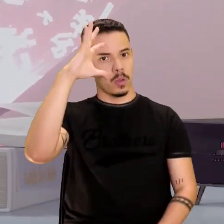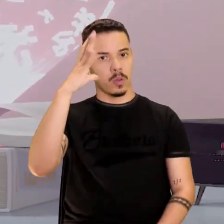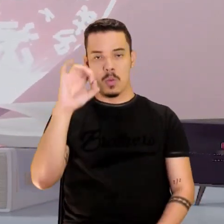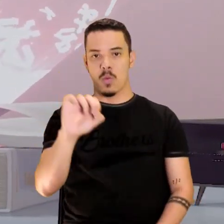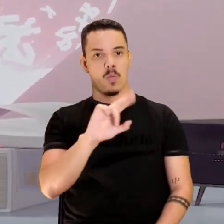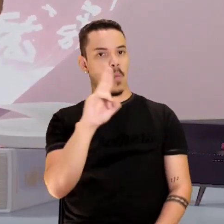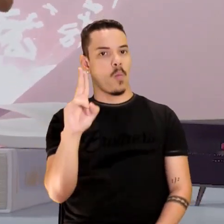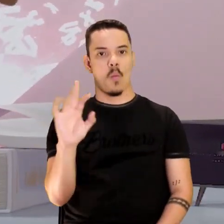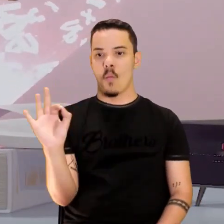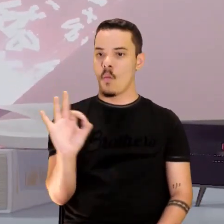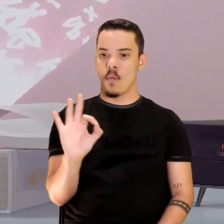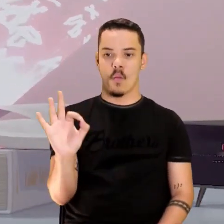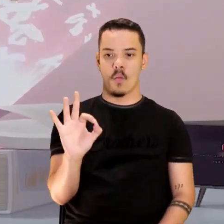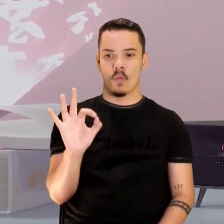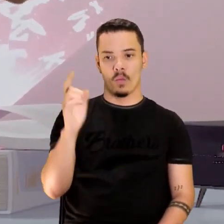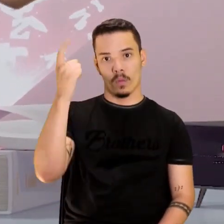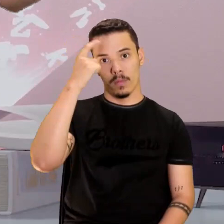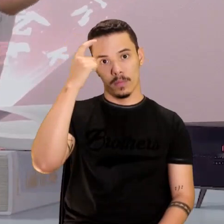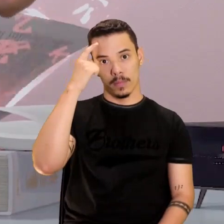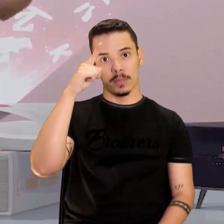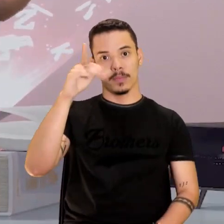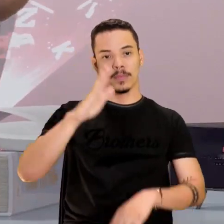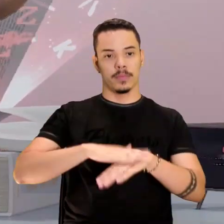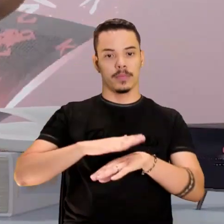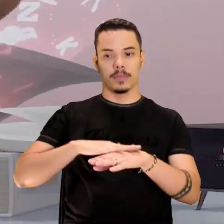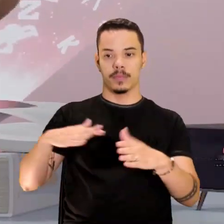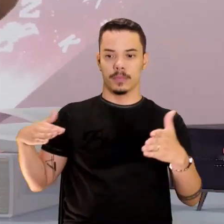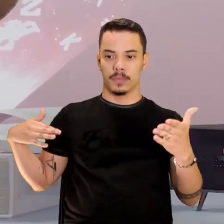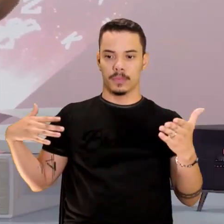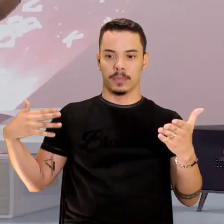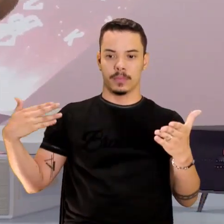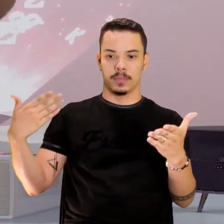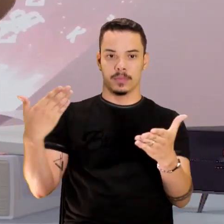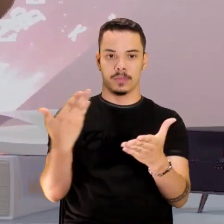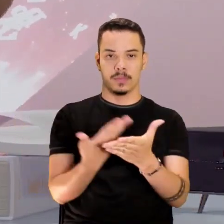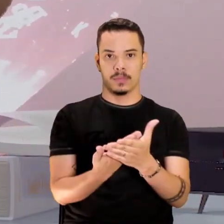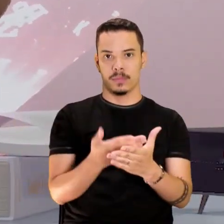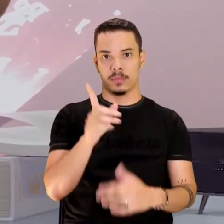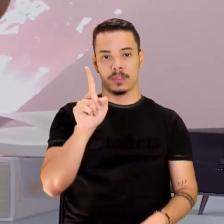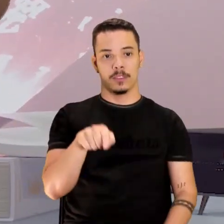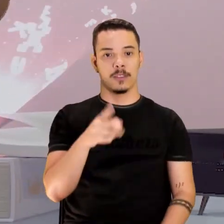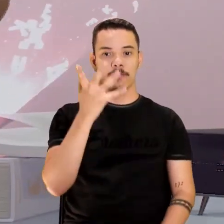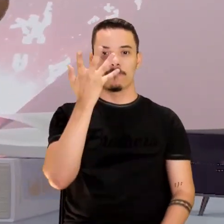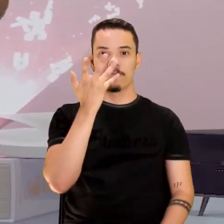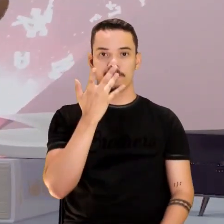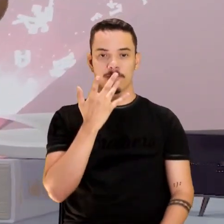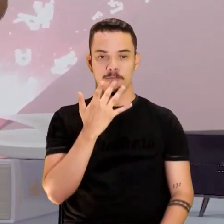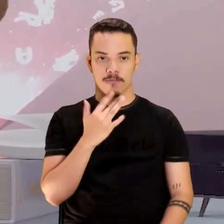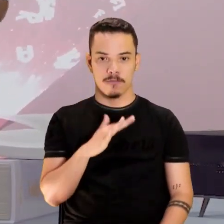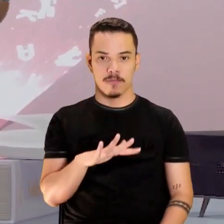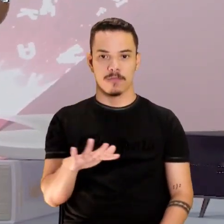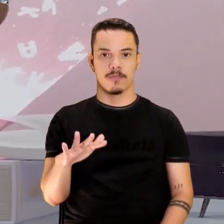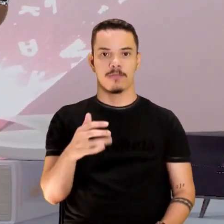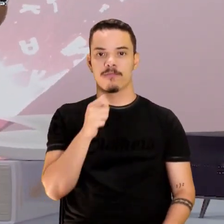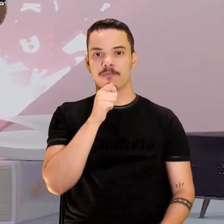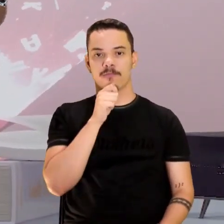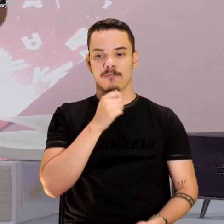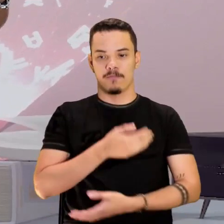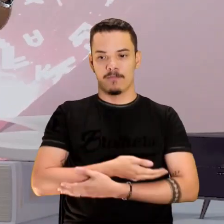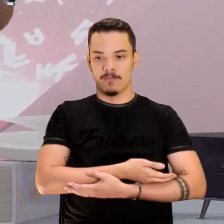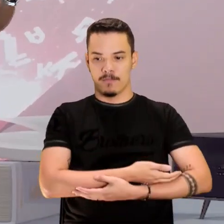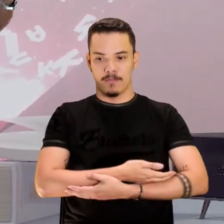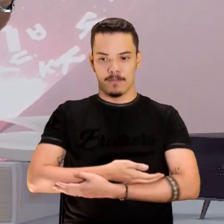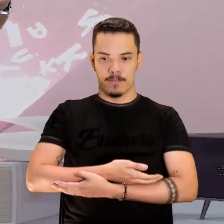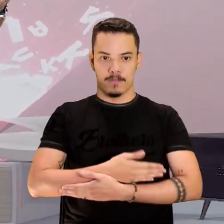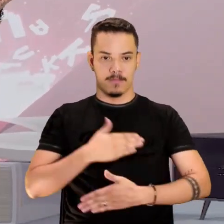Então, pensa aí, desde o tempo que você era criança lá, né? Bebezinho, teve